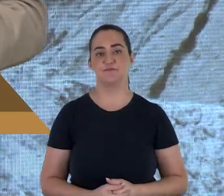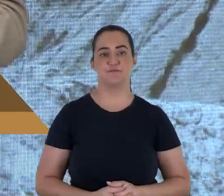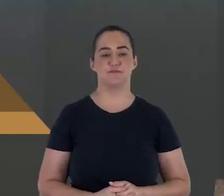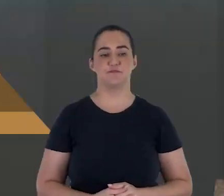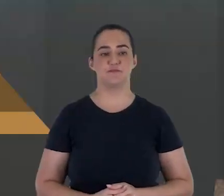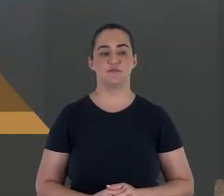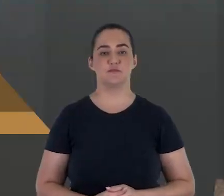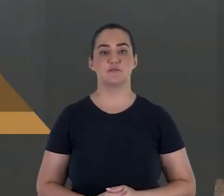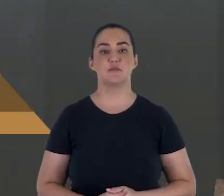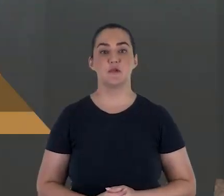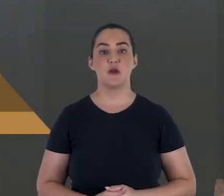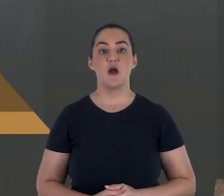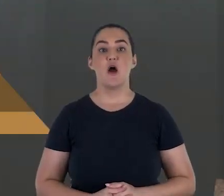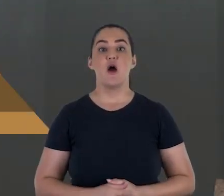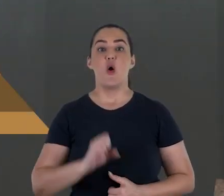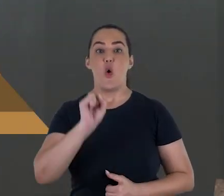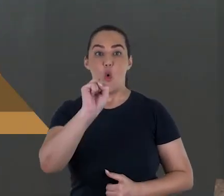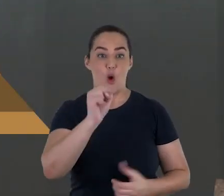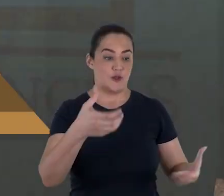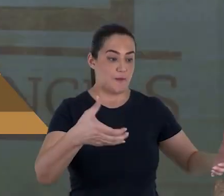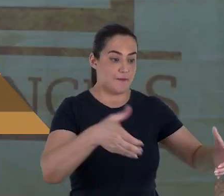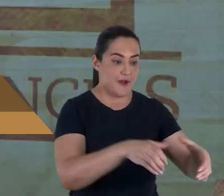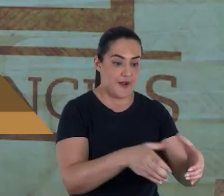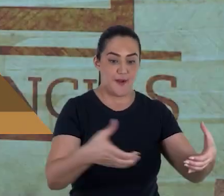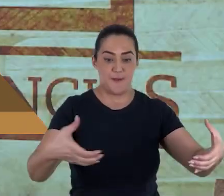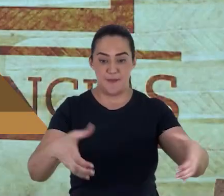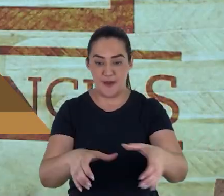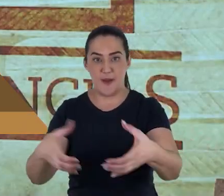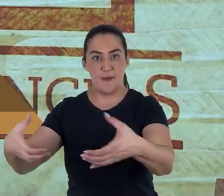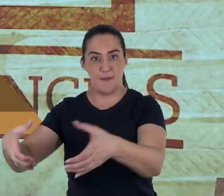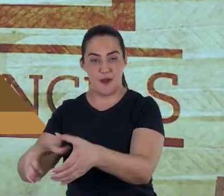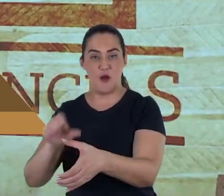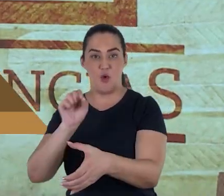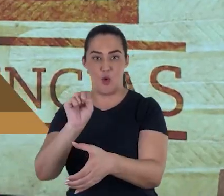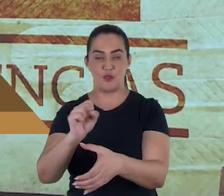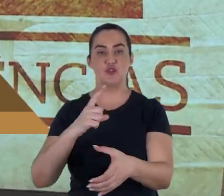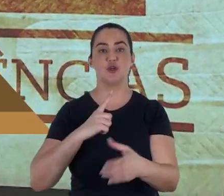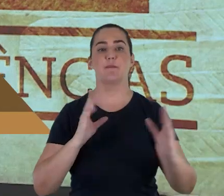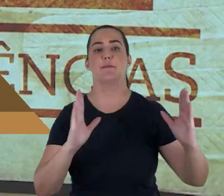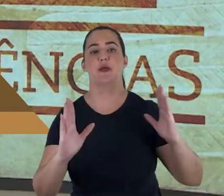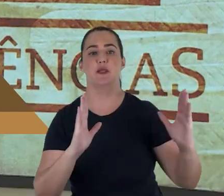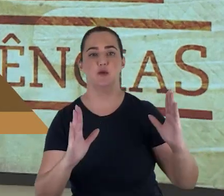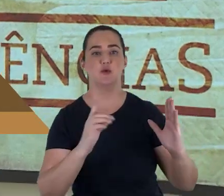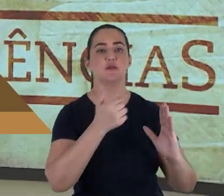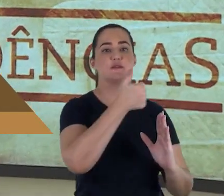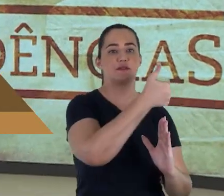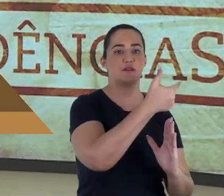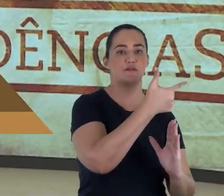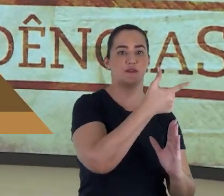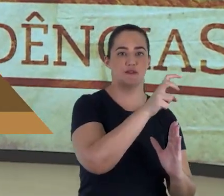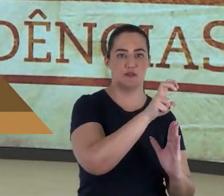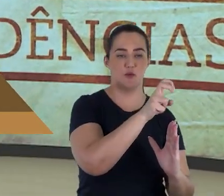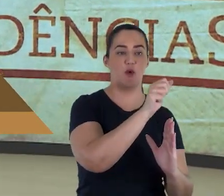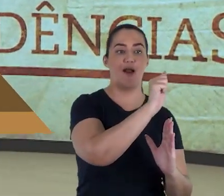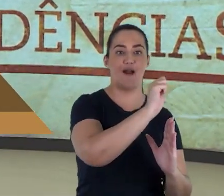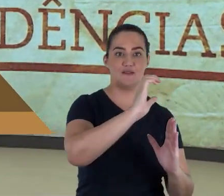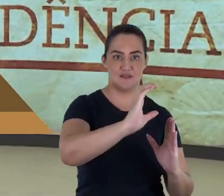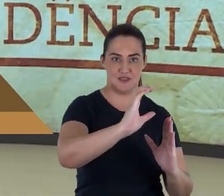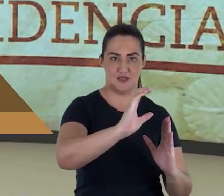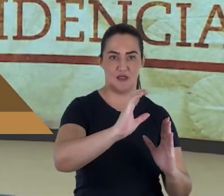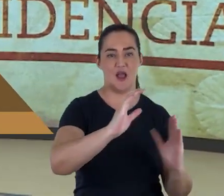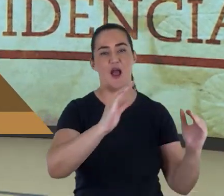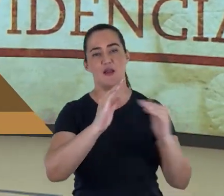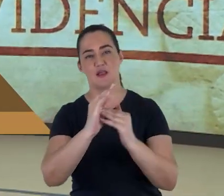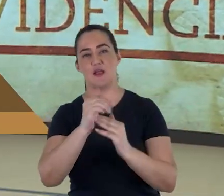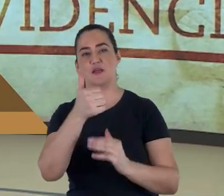Todos os oito manuscritos copiados em Qumran, eles foram datados entre 125 a.C. e cerca